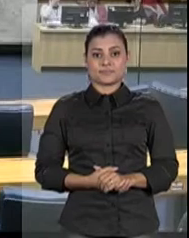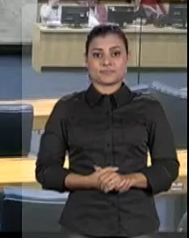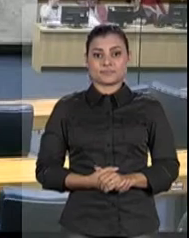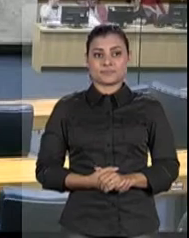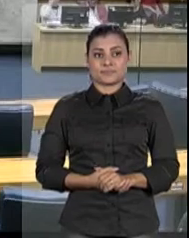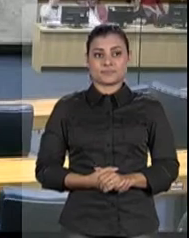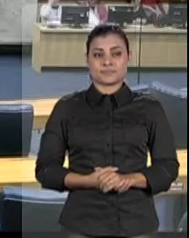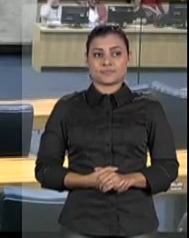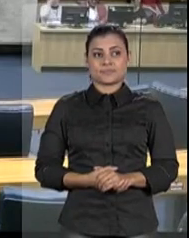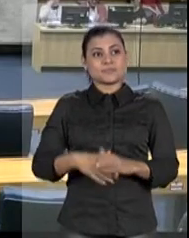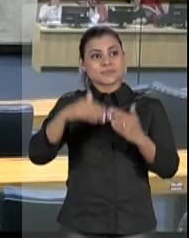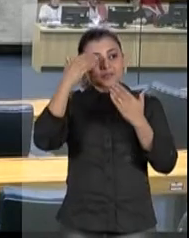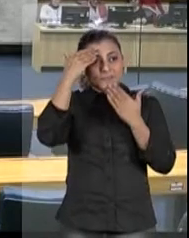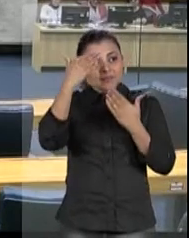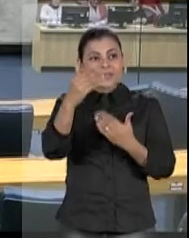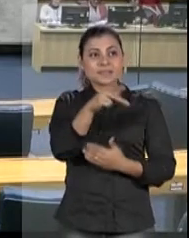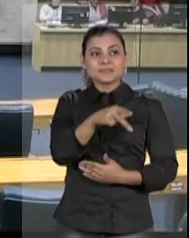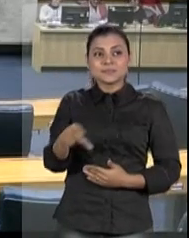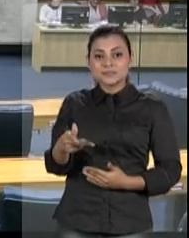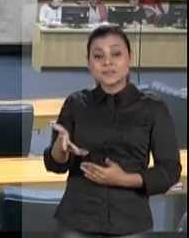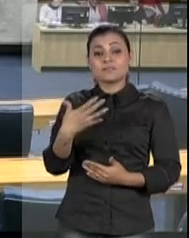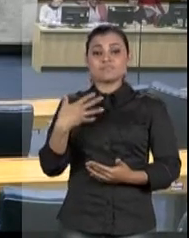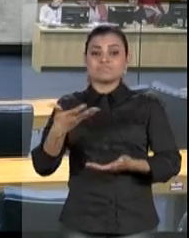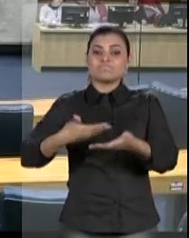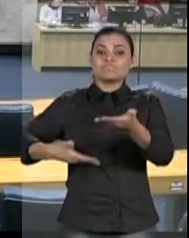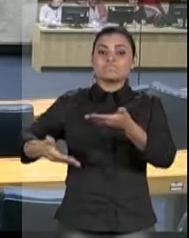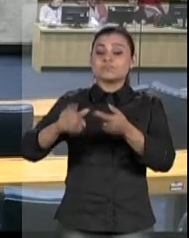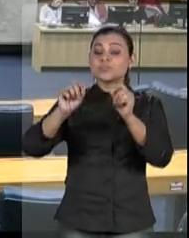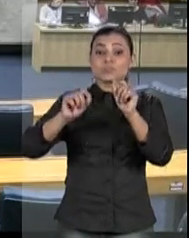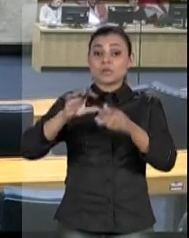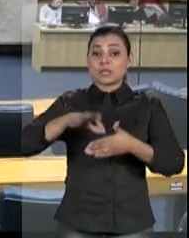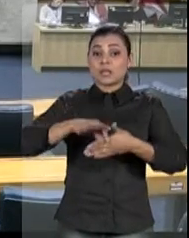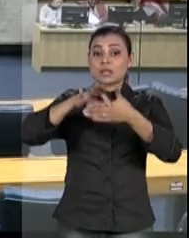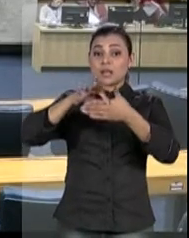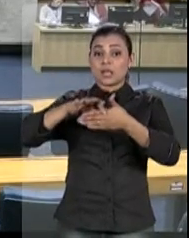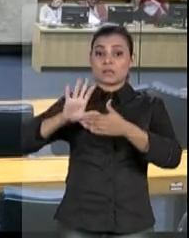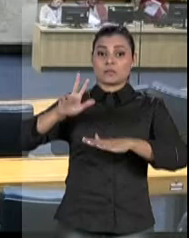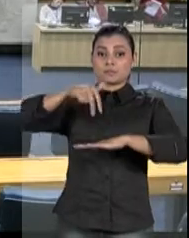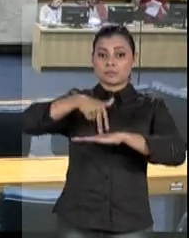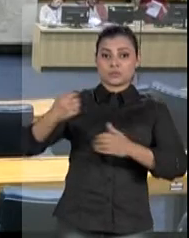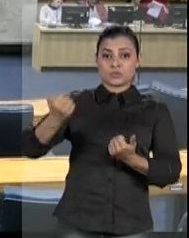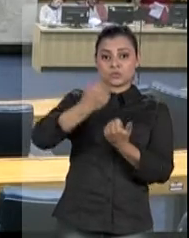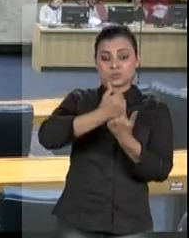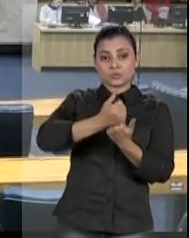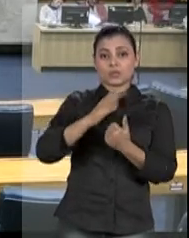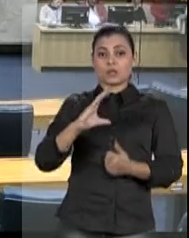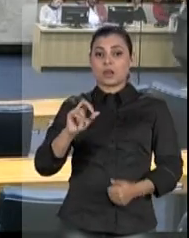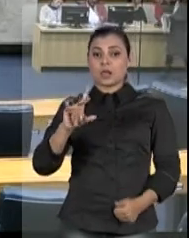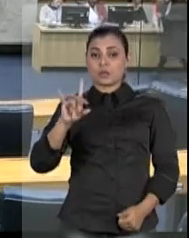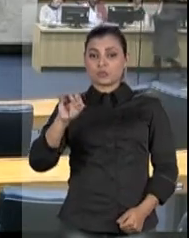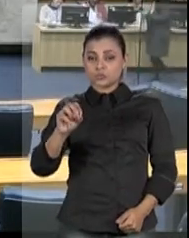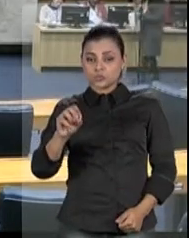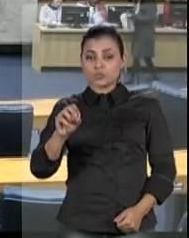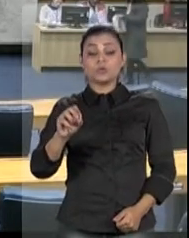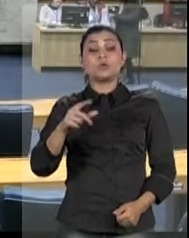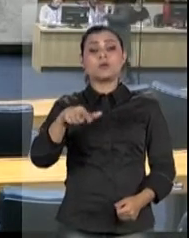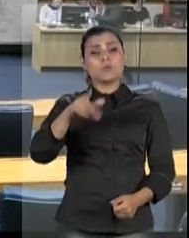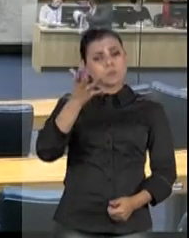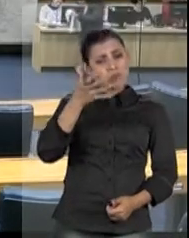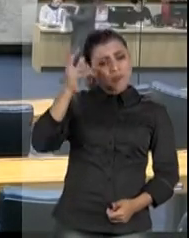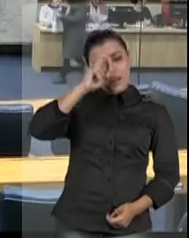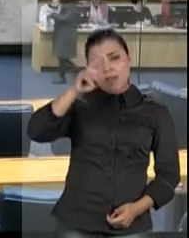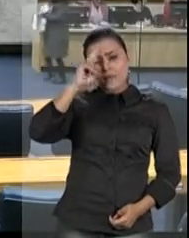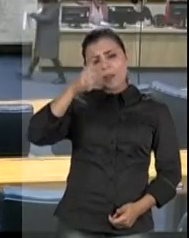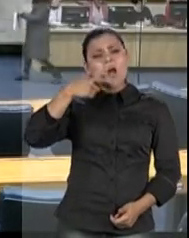Obrigada, presidente. Faço comunicado com a anuência do nosso líder, Cláudio Fonseca. Em primeiro lugar, lembrar que